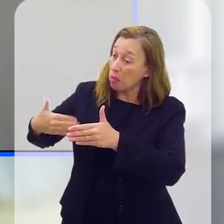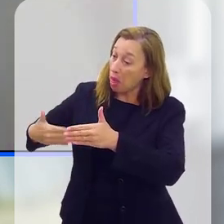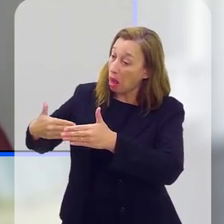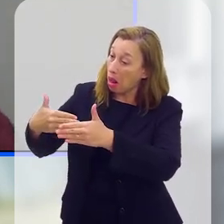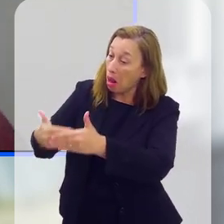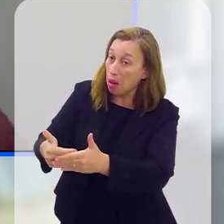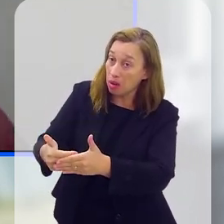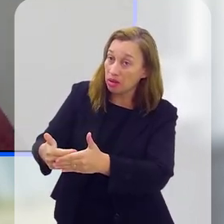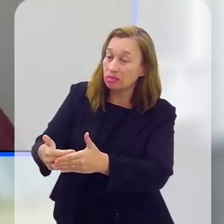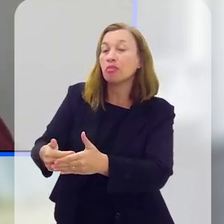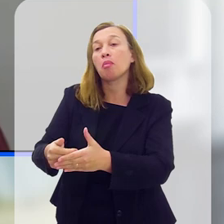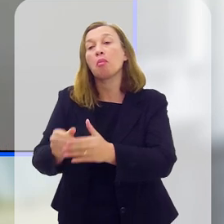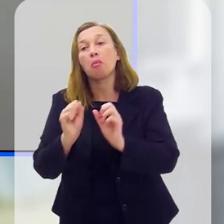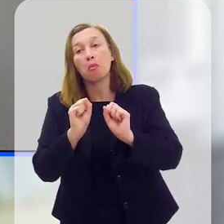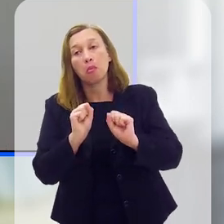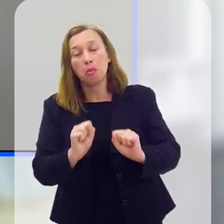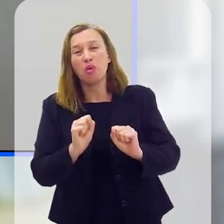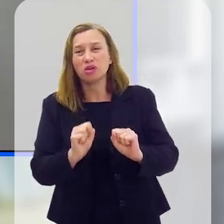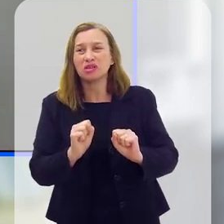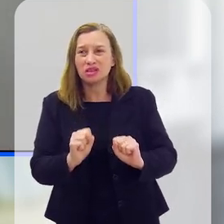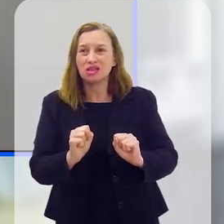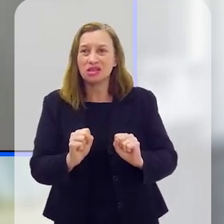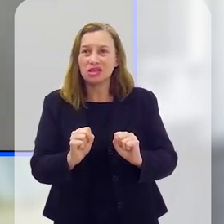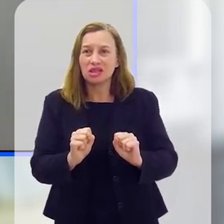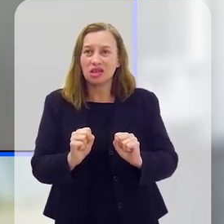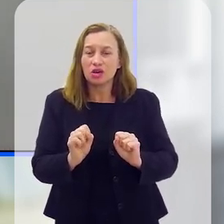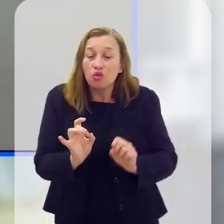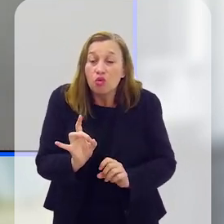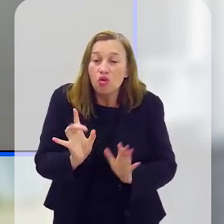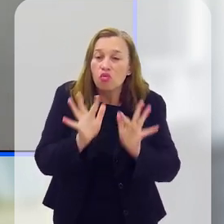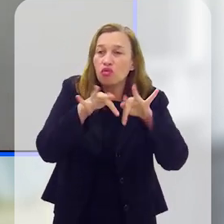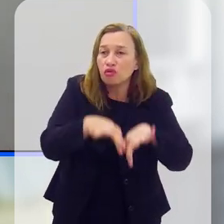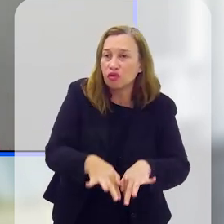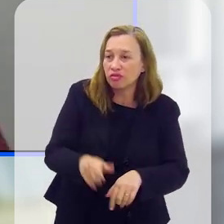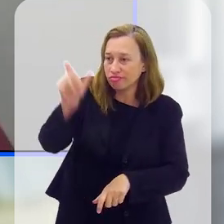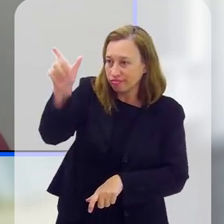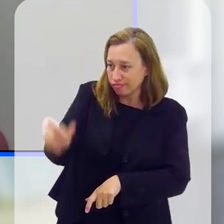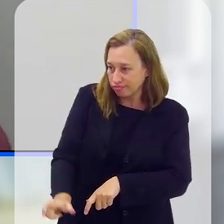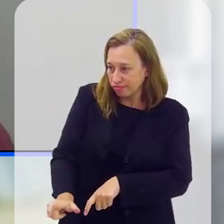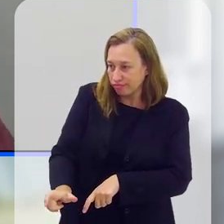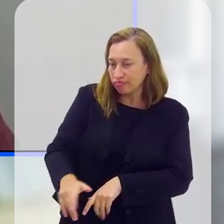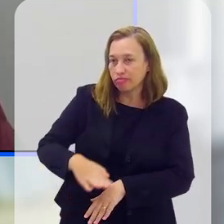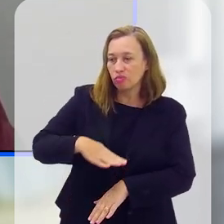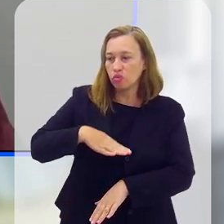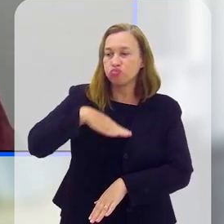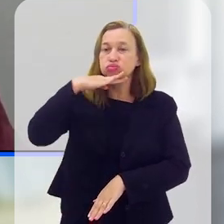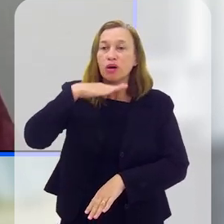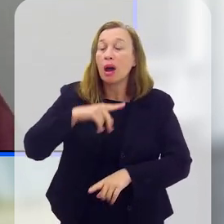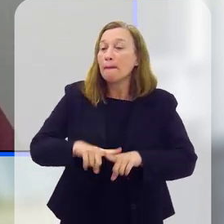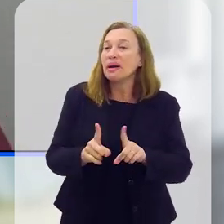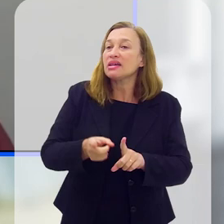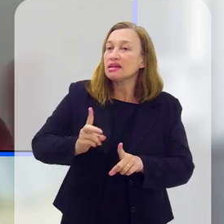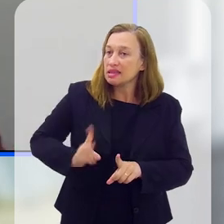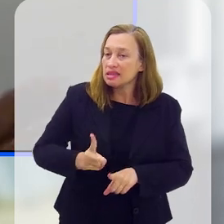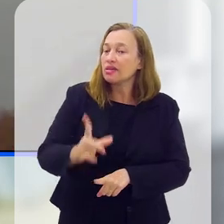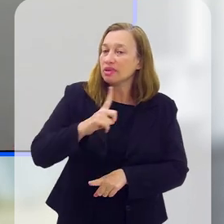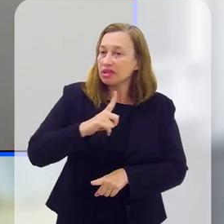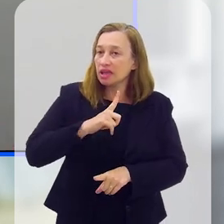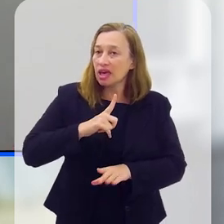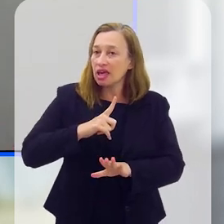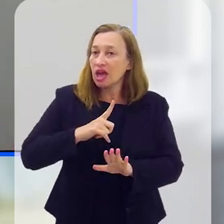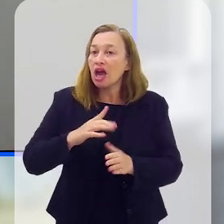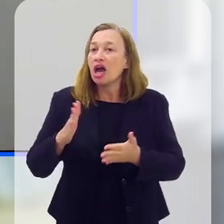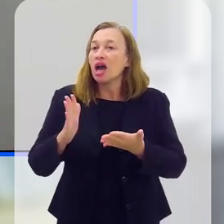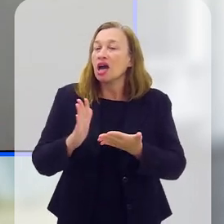à única causa, pode ser a gota d'água, digamos assim, que a gente chama de fator precipitante, mas sempre tem uma